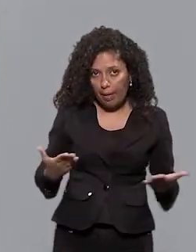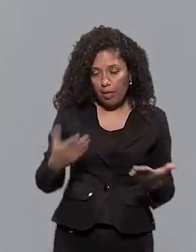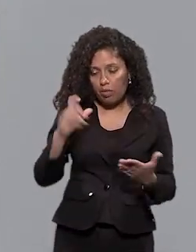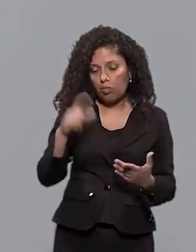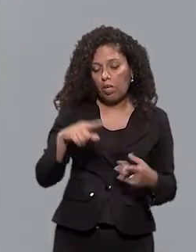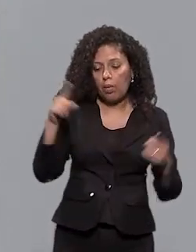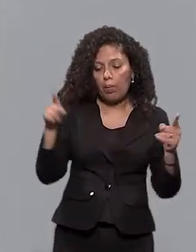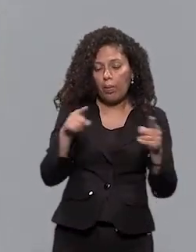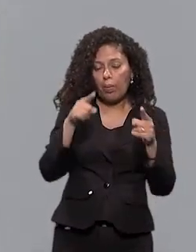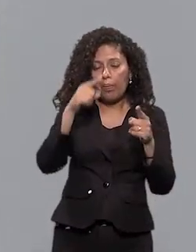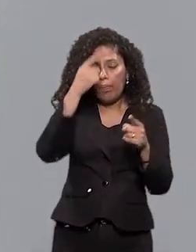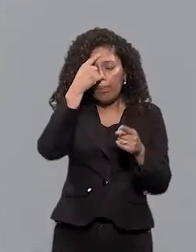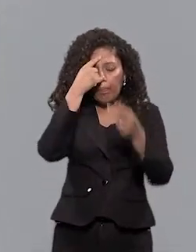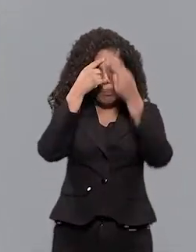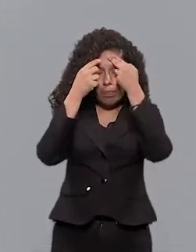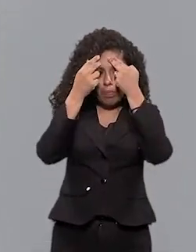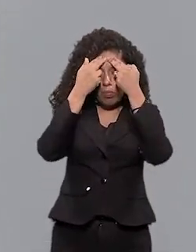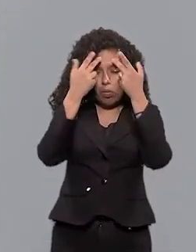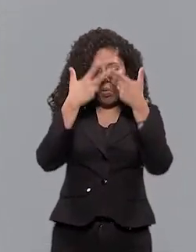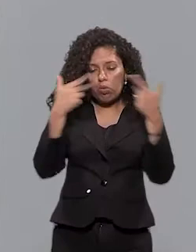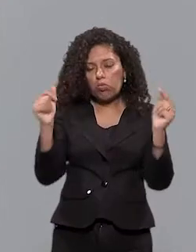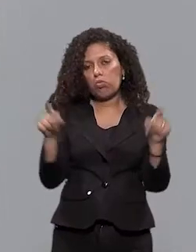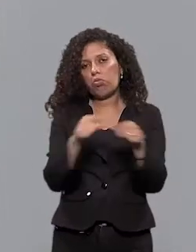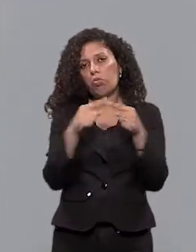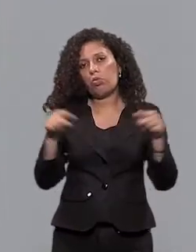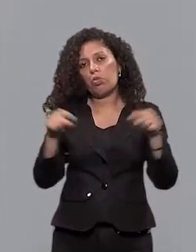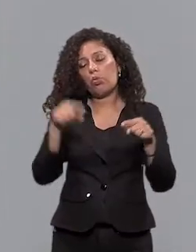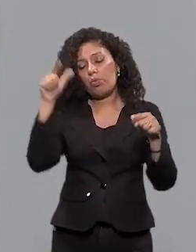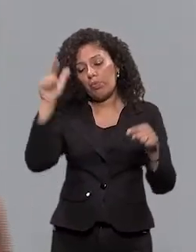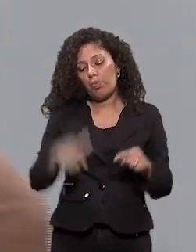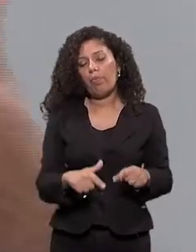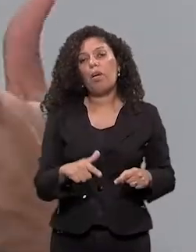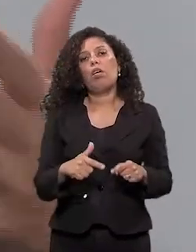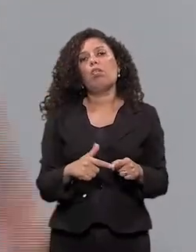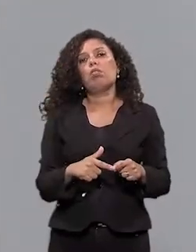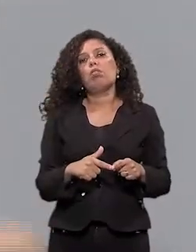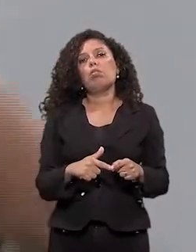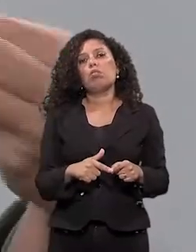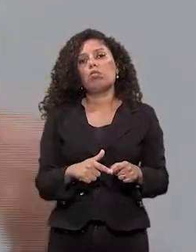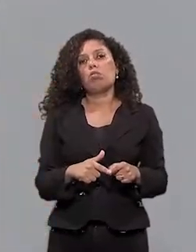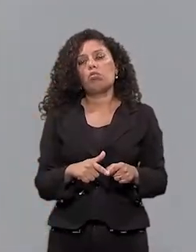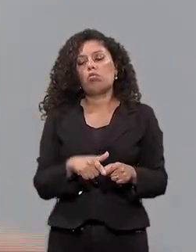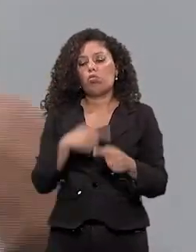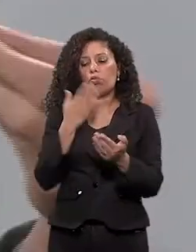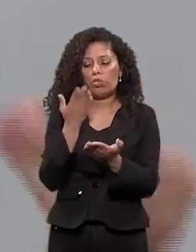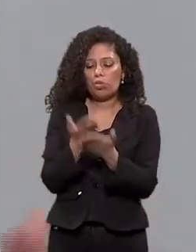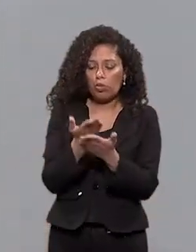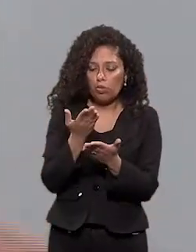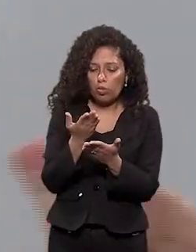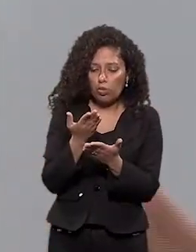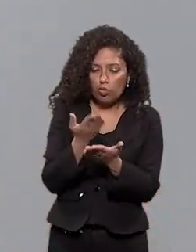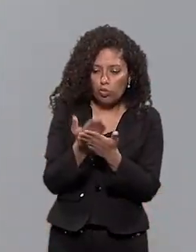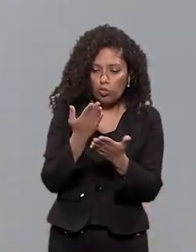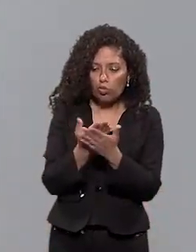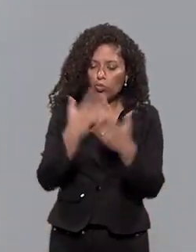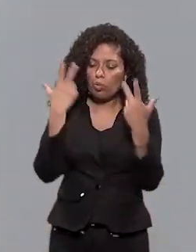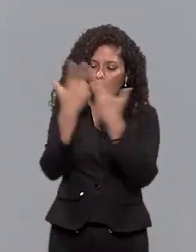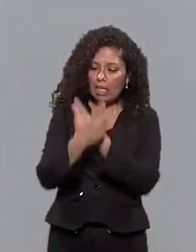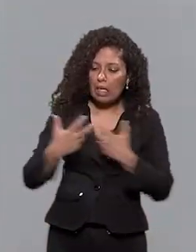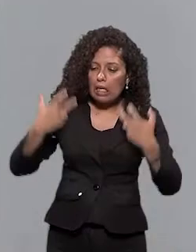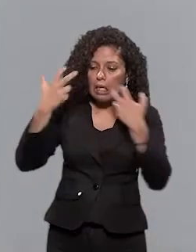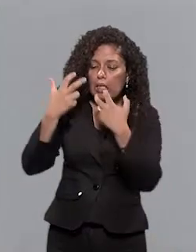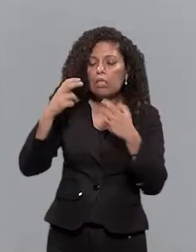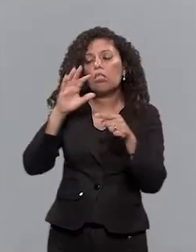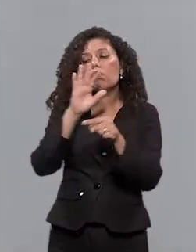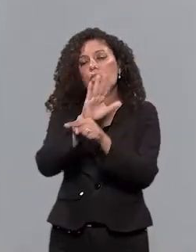memória De uma pessoa com Alzheimer Então, quanto mais você mantiver essa memória ativa Você